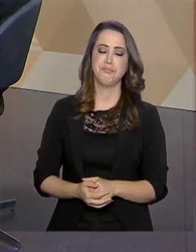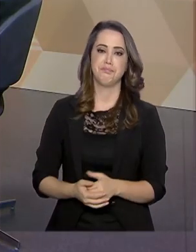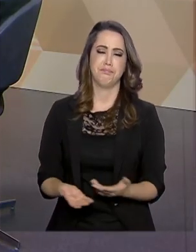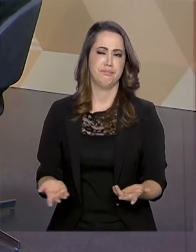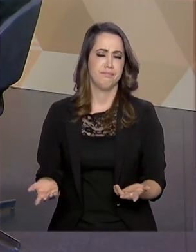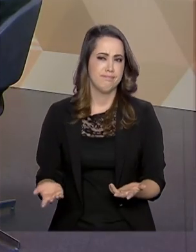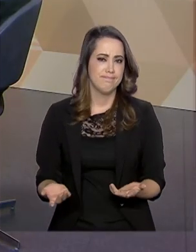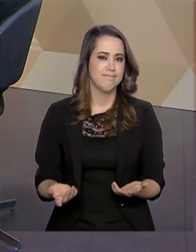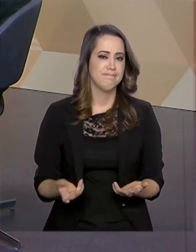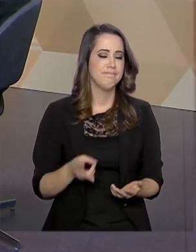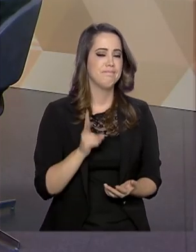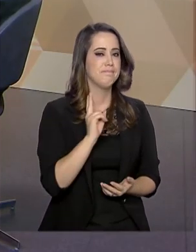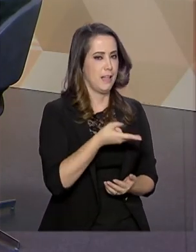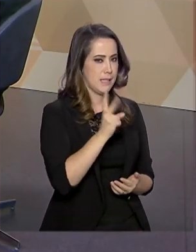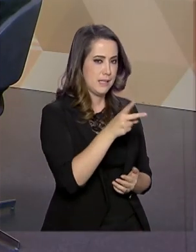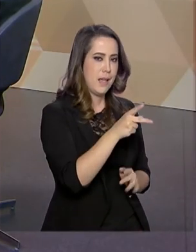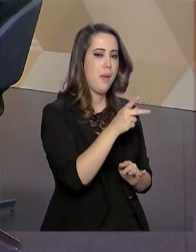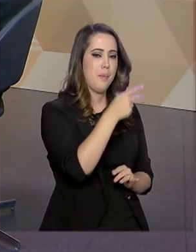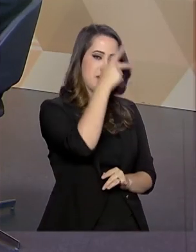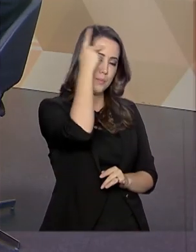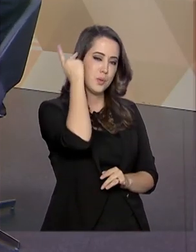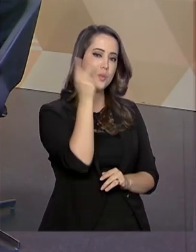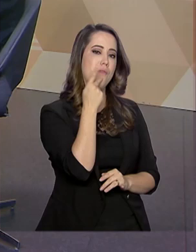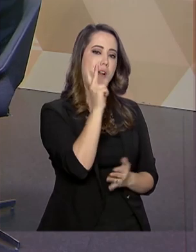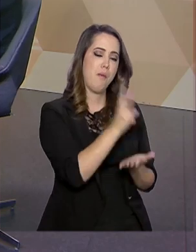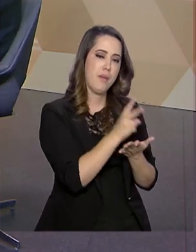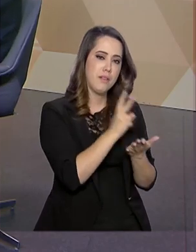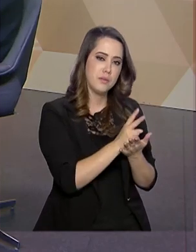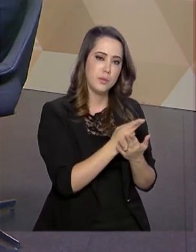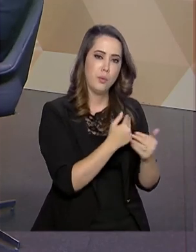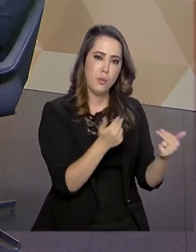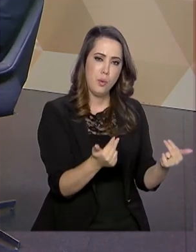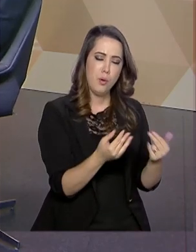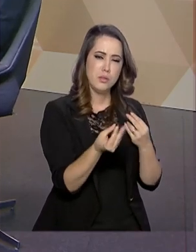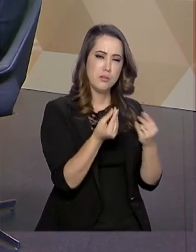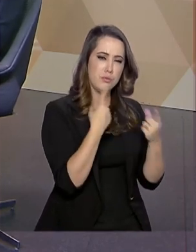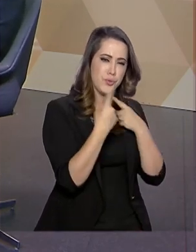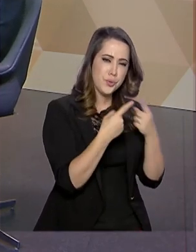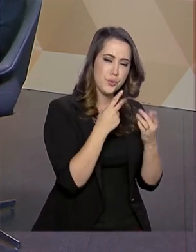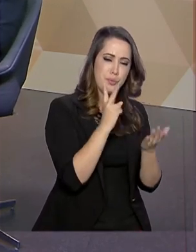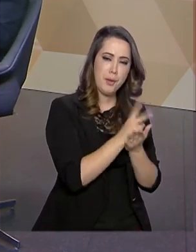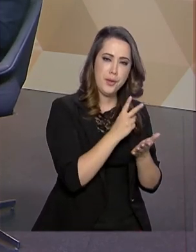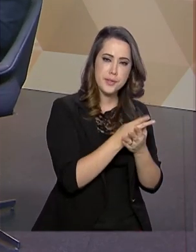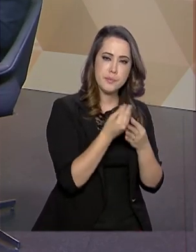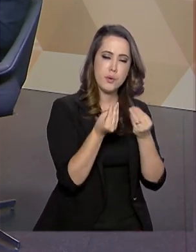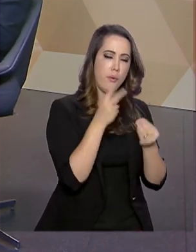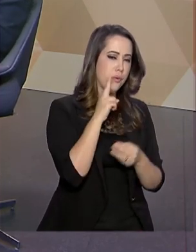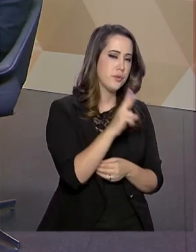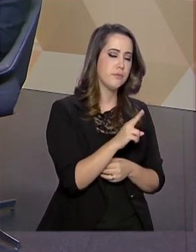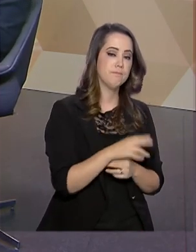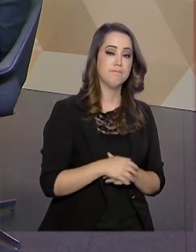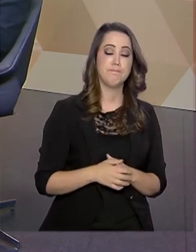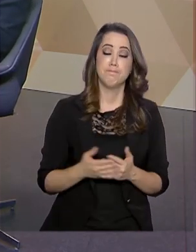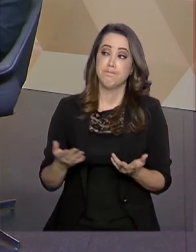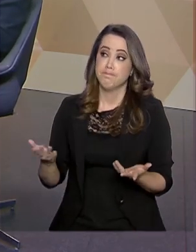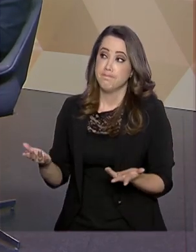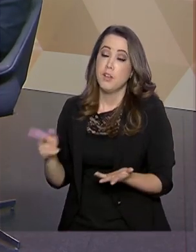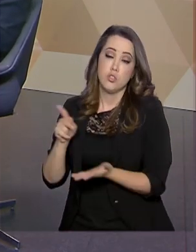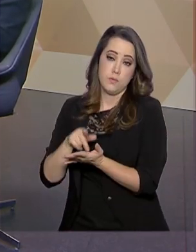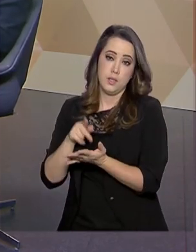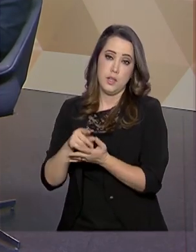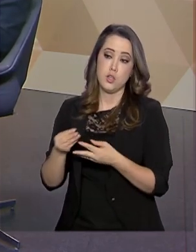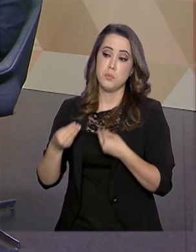Essa é uma questão que volta e mexe e é discutida. Como é que o senhor vê essa? Olha, realmente tem que dar